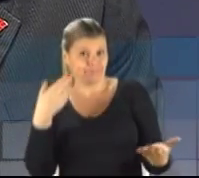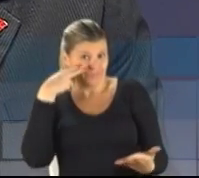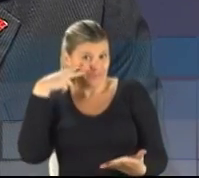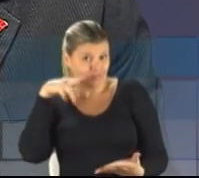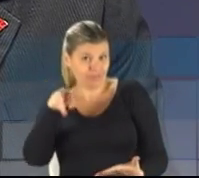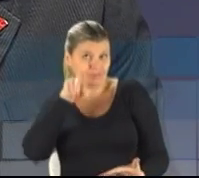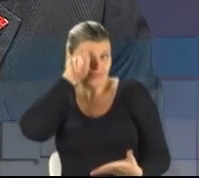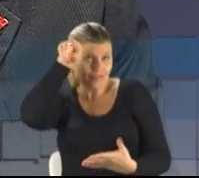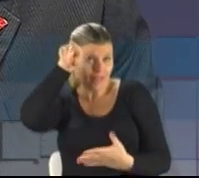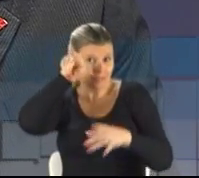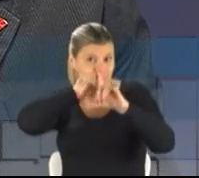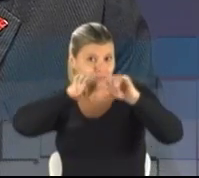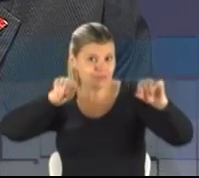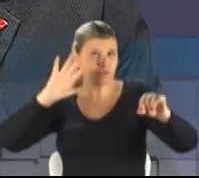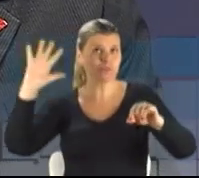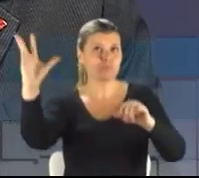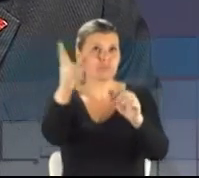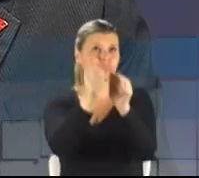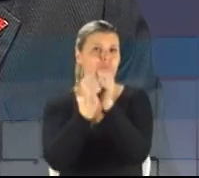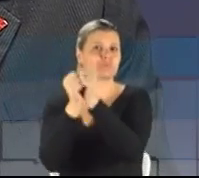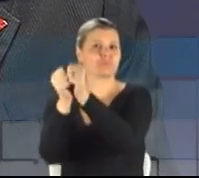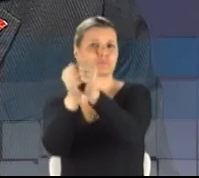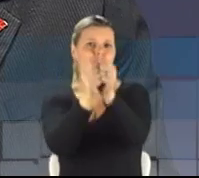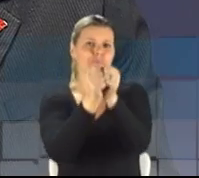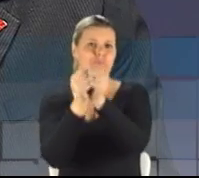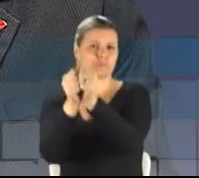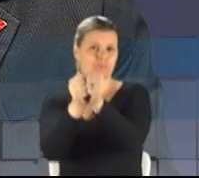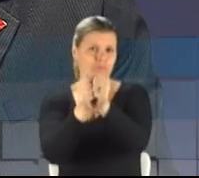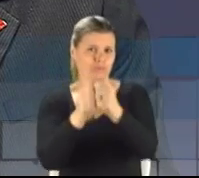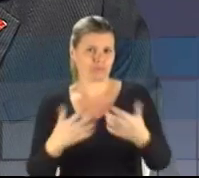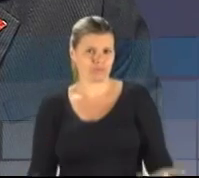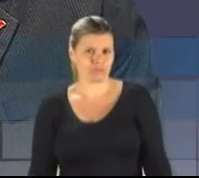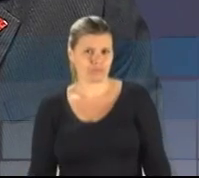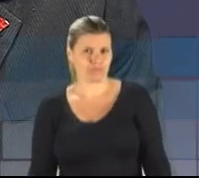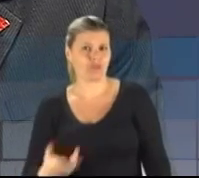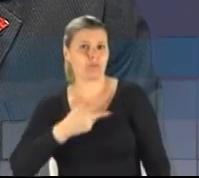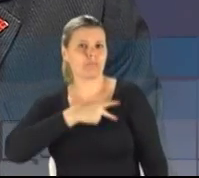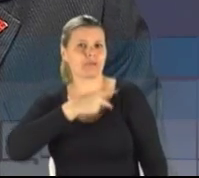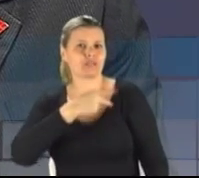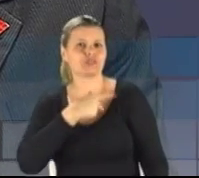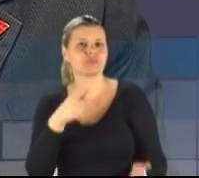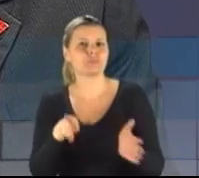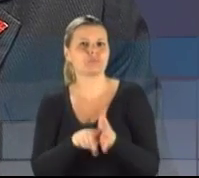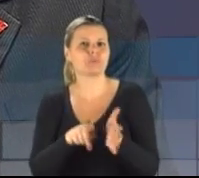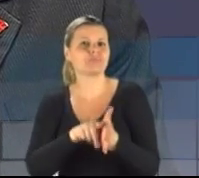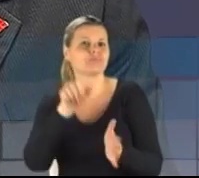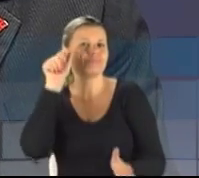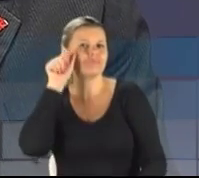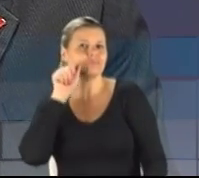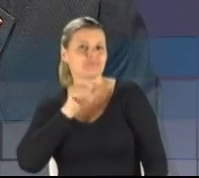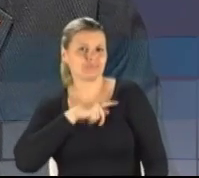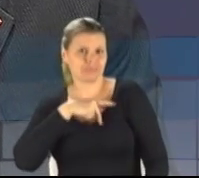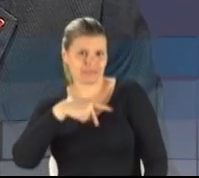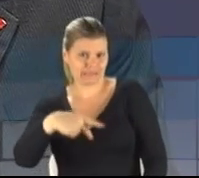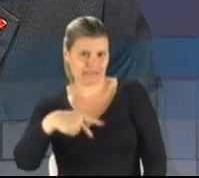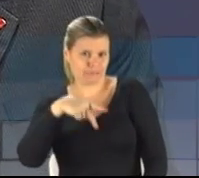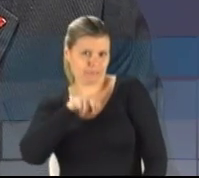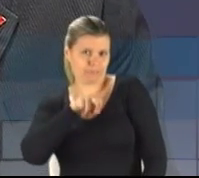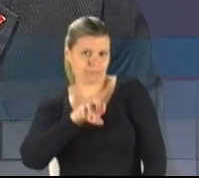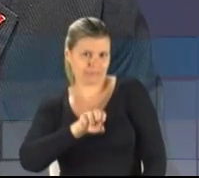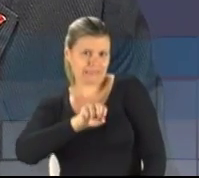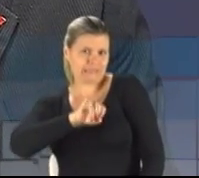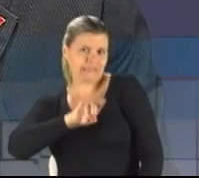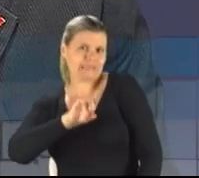juntos. O partido da presidenta, como ela gosta de ser chamada,